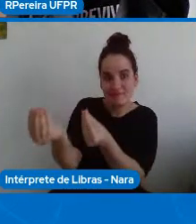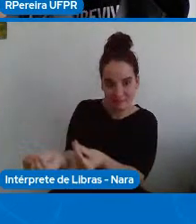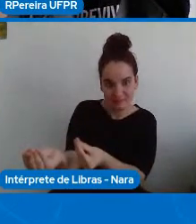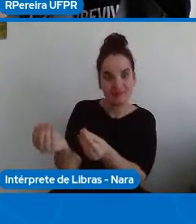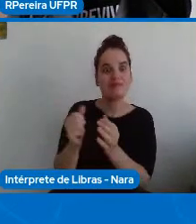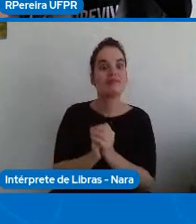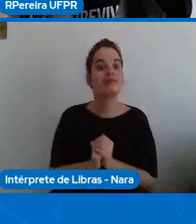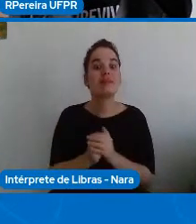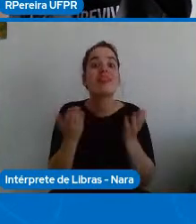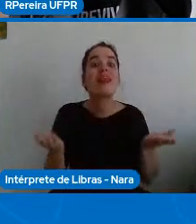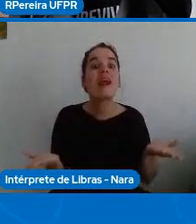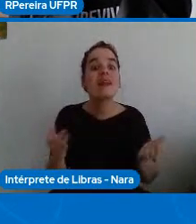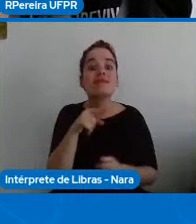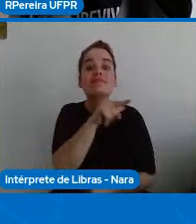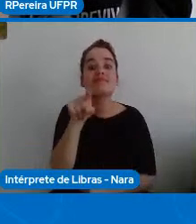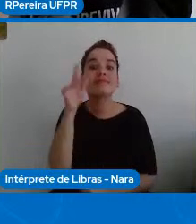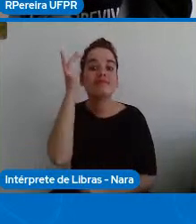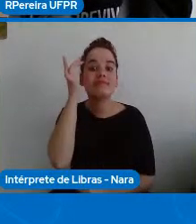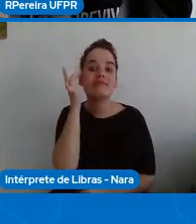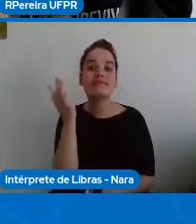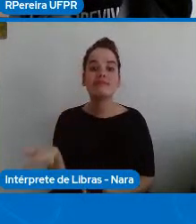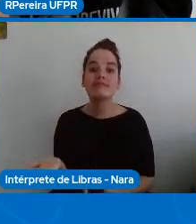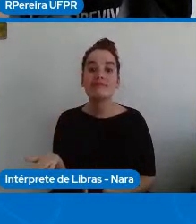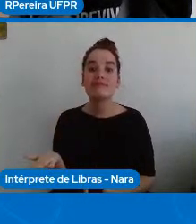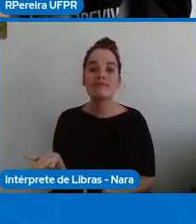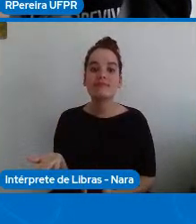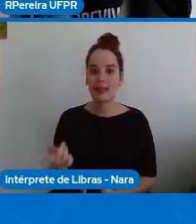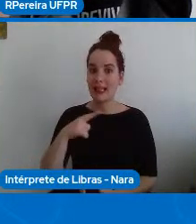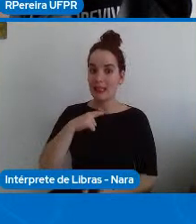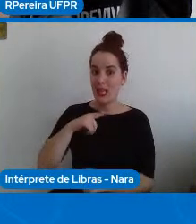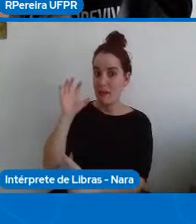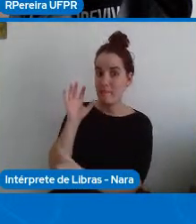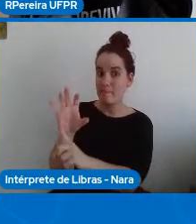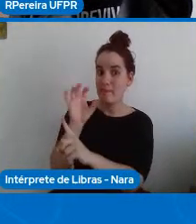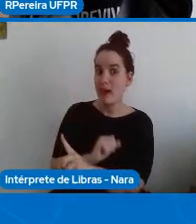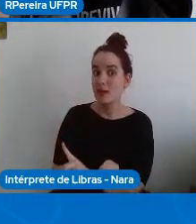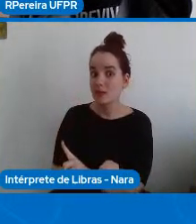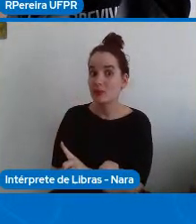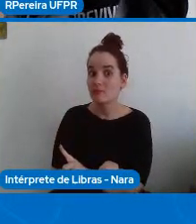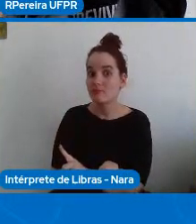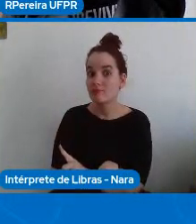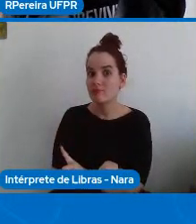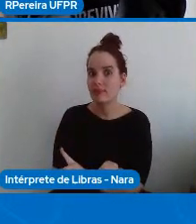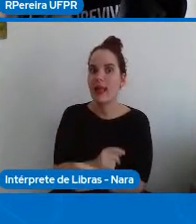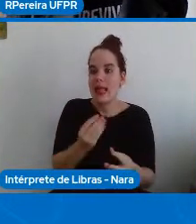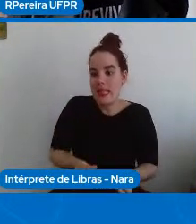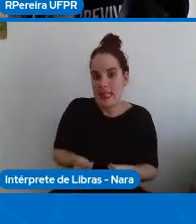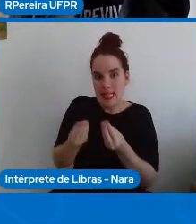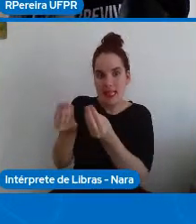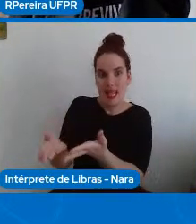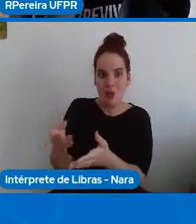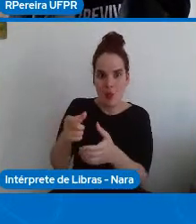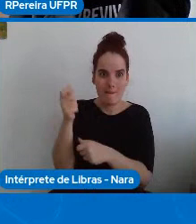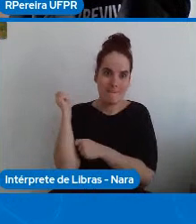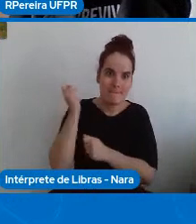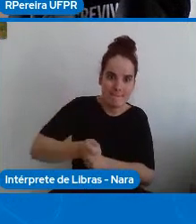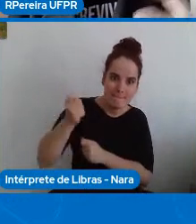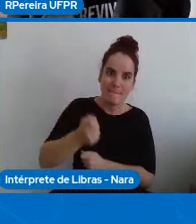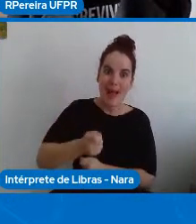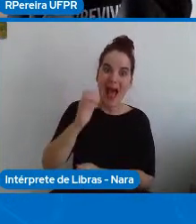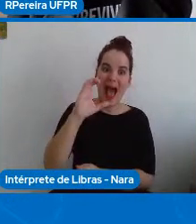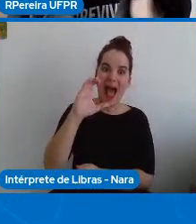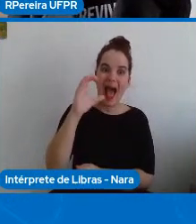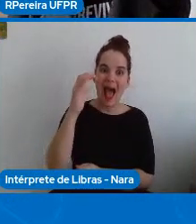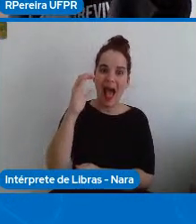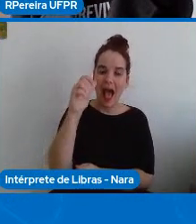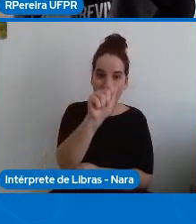E aí, quais seriam os possíveis impactos que você introduzir um machado de aço no